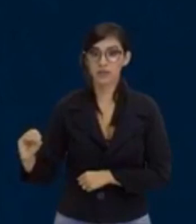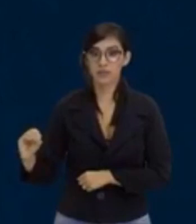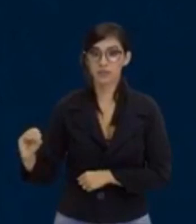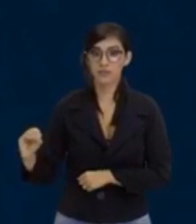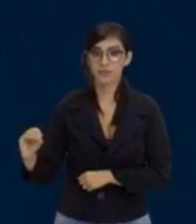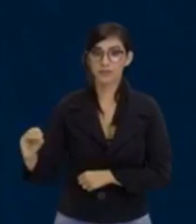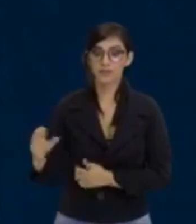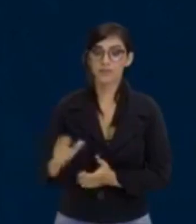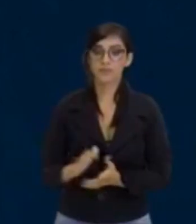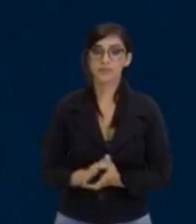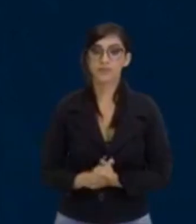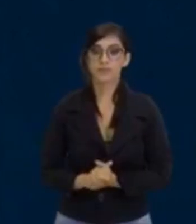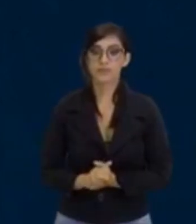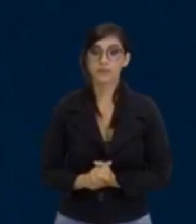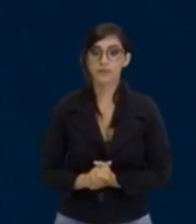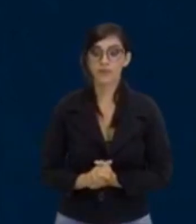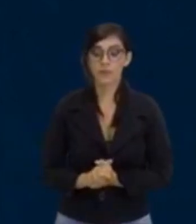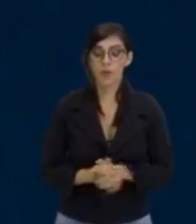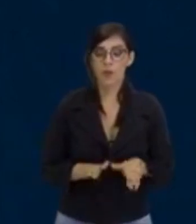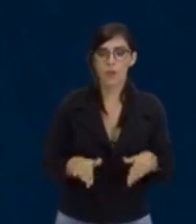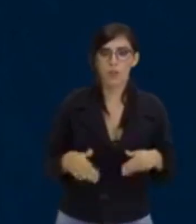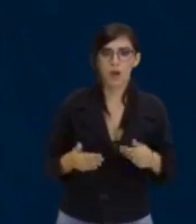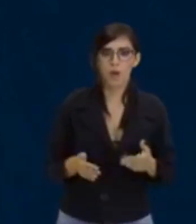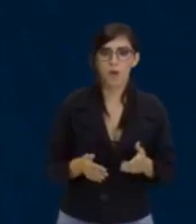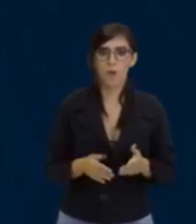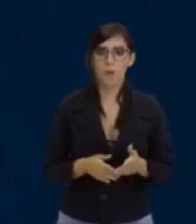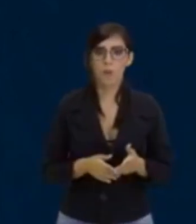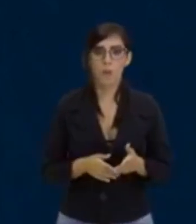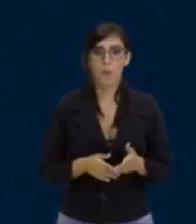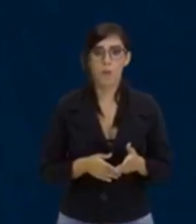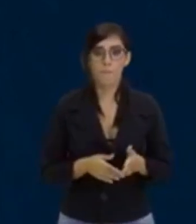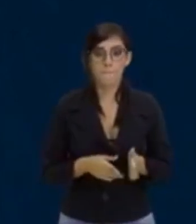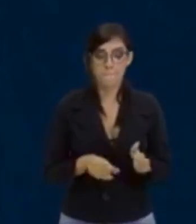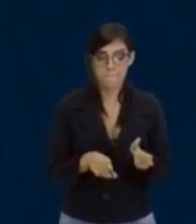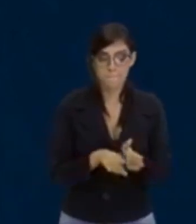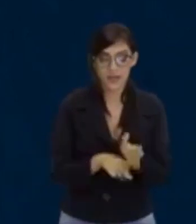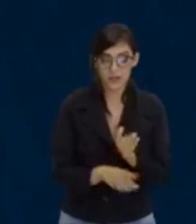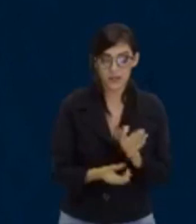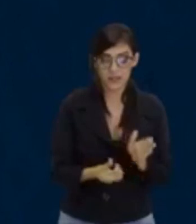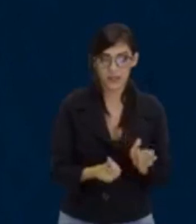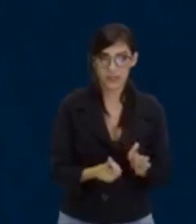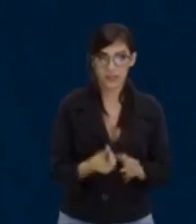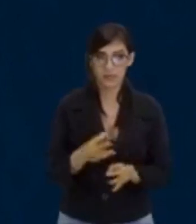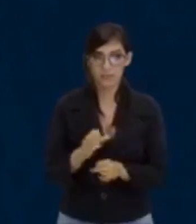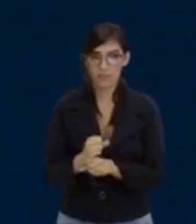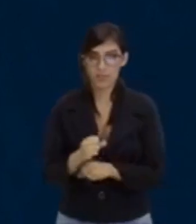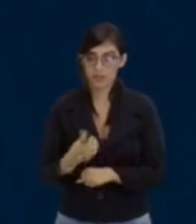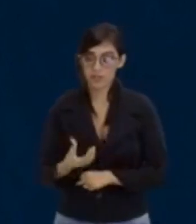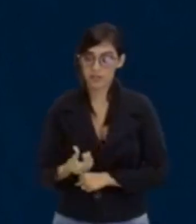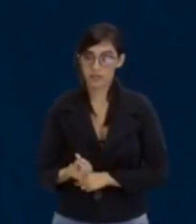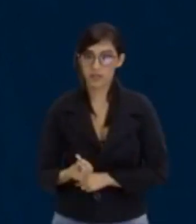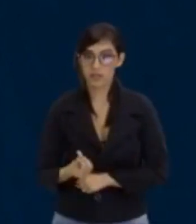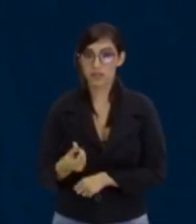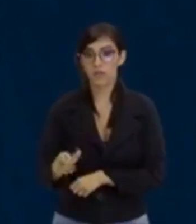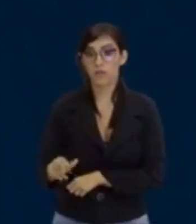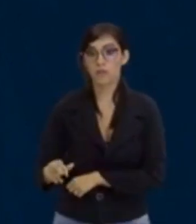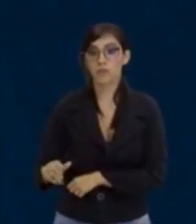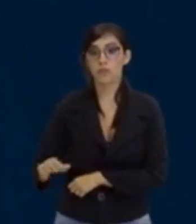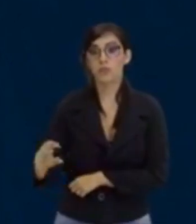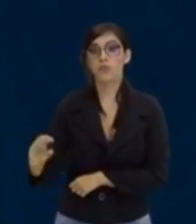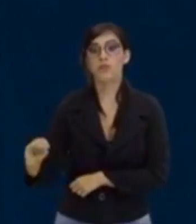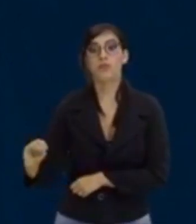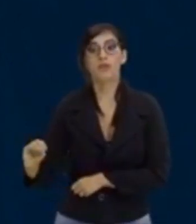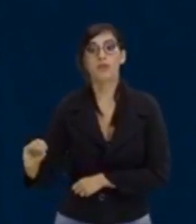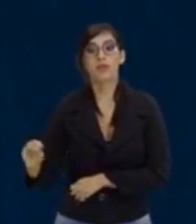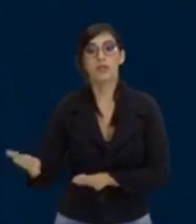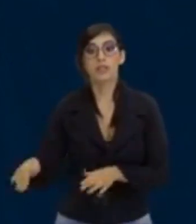E aí, observa, 9 menos 15, menos 6, mais 6, igual a zero.